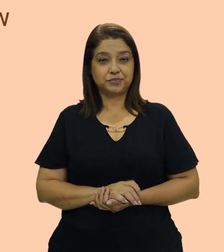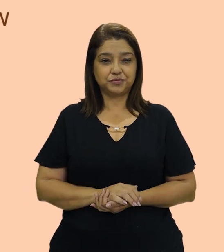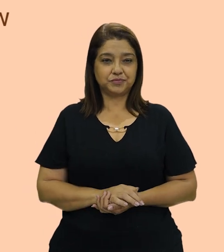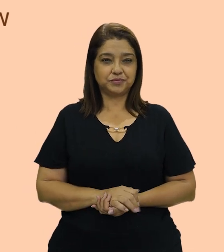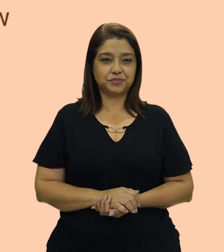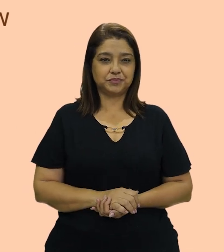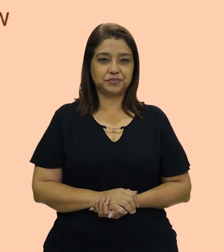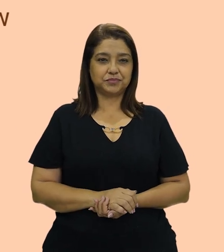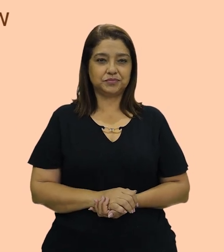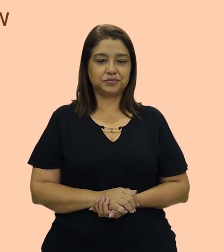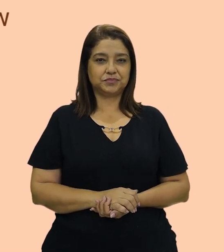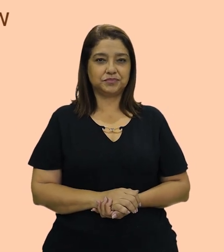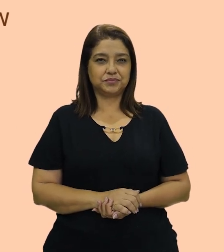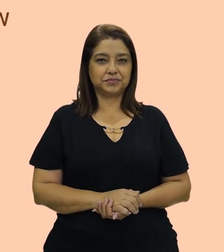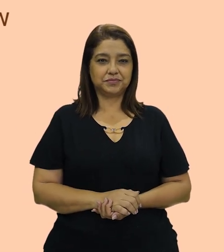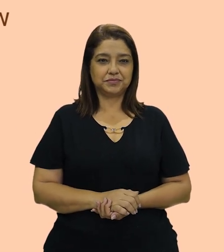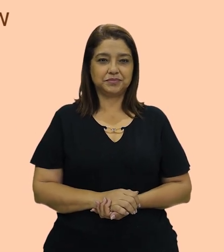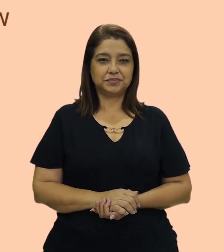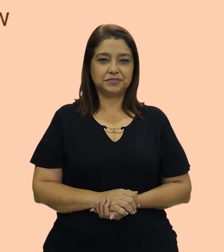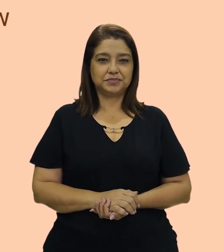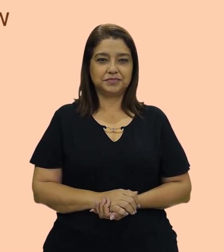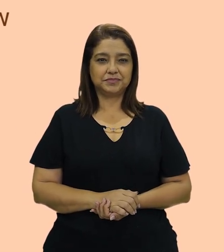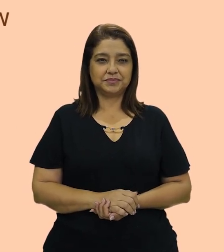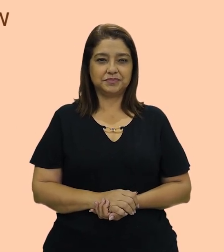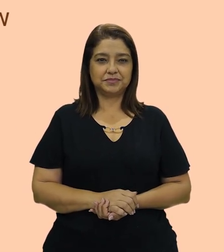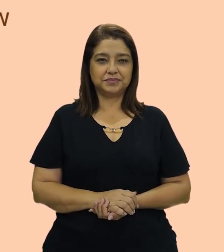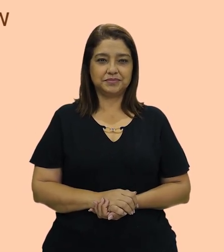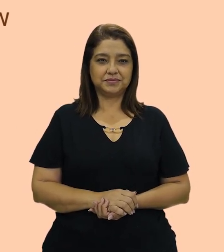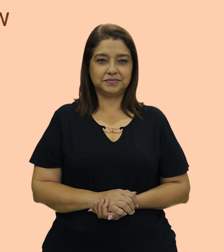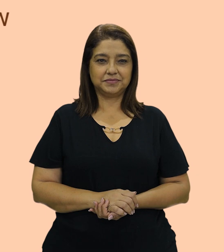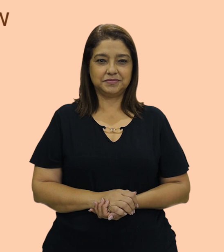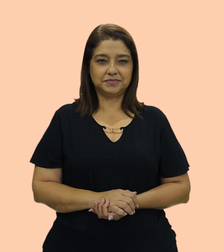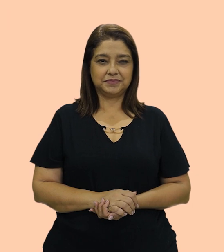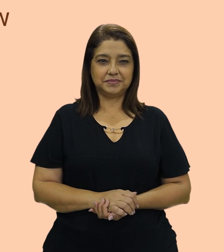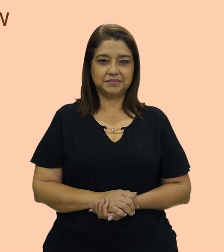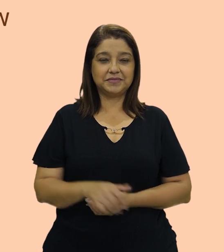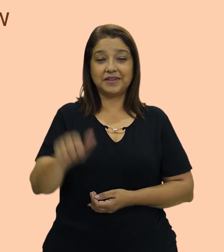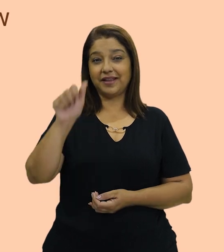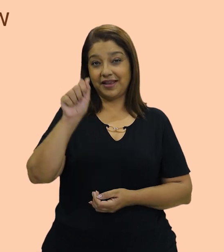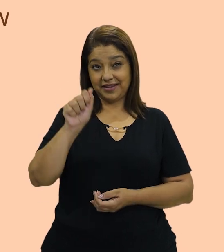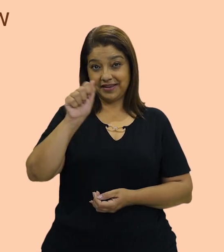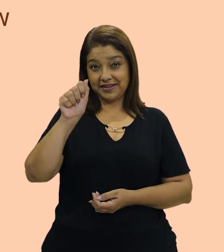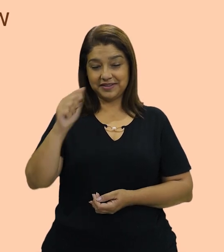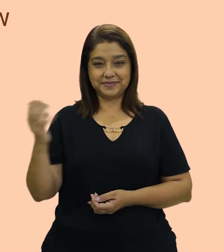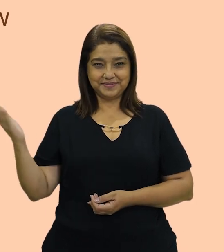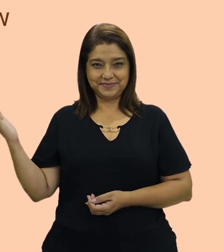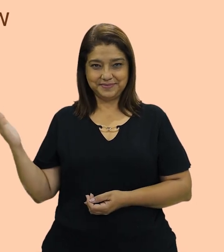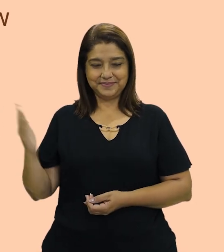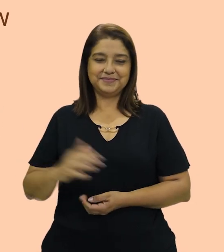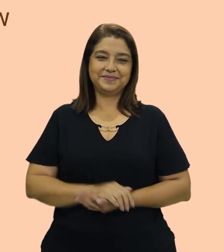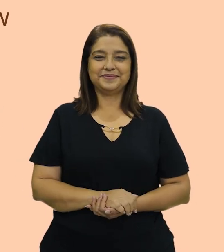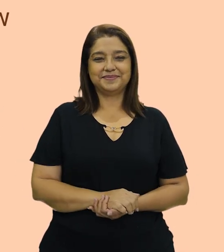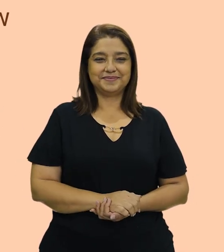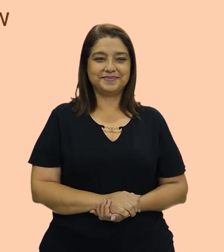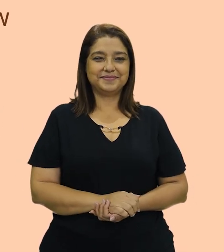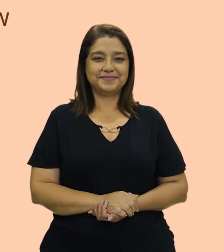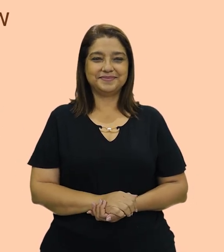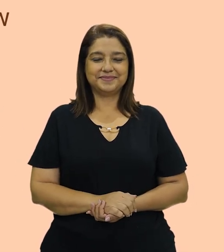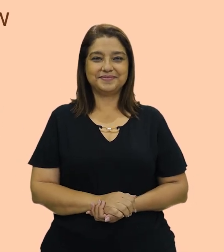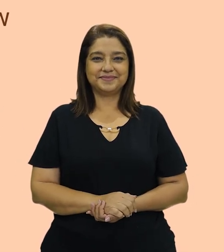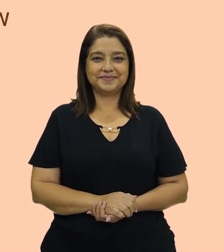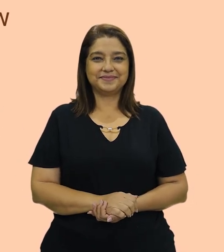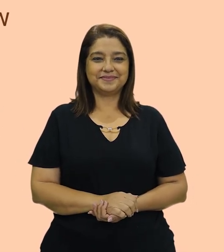sisters, in-law, or sisters. One, two, three. Elas são cousins.